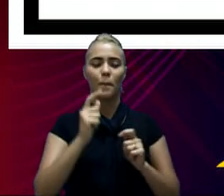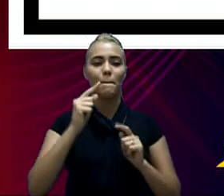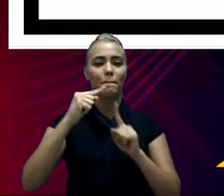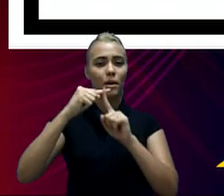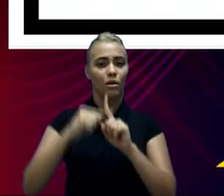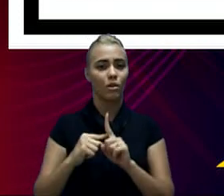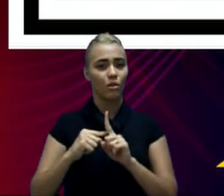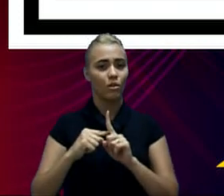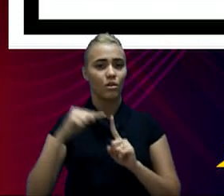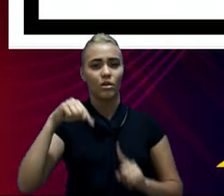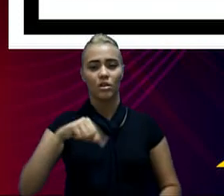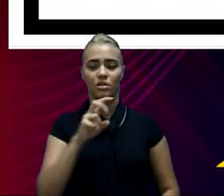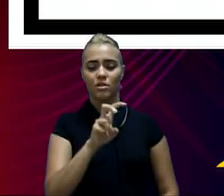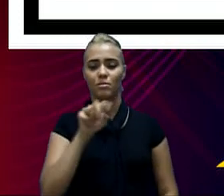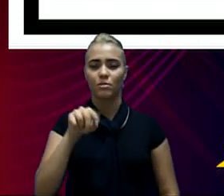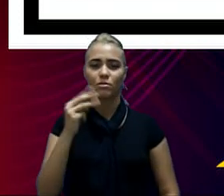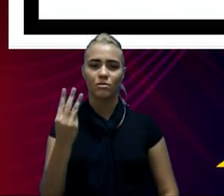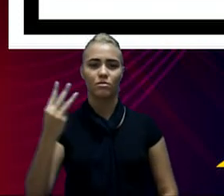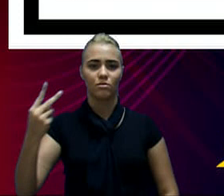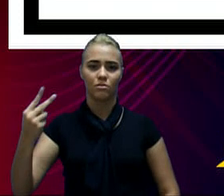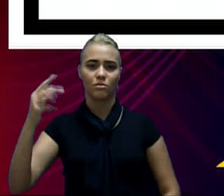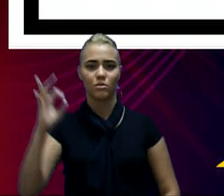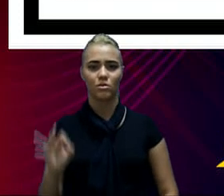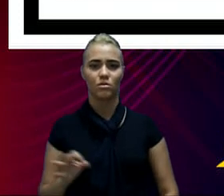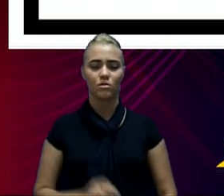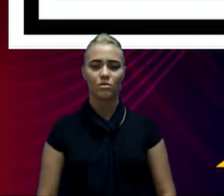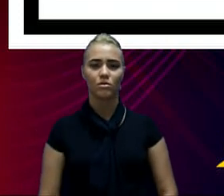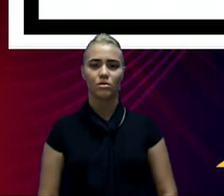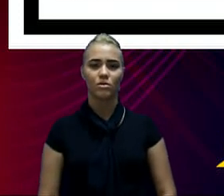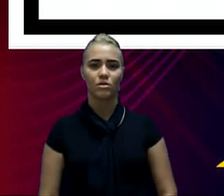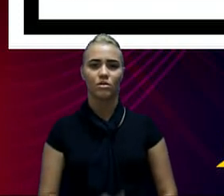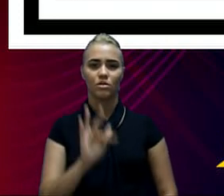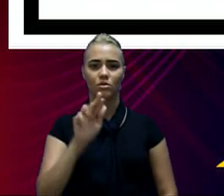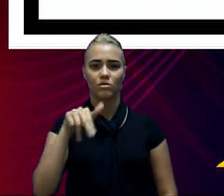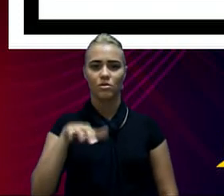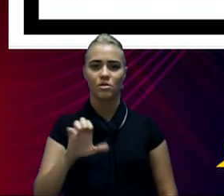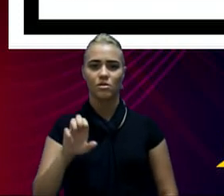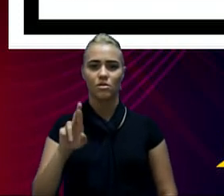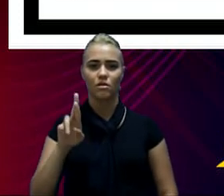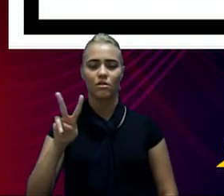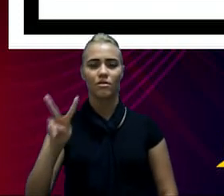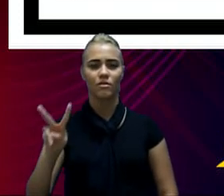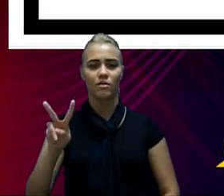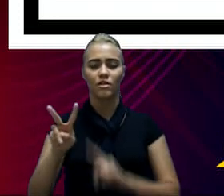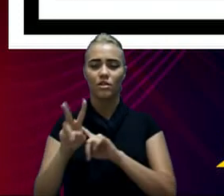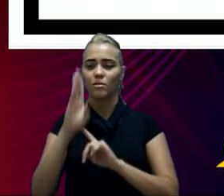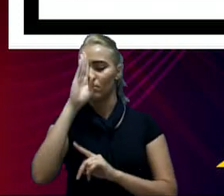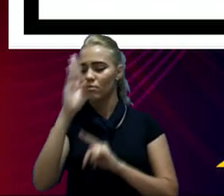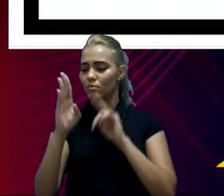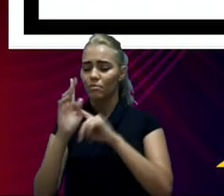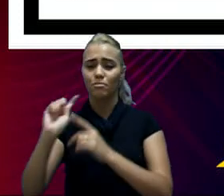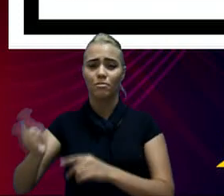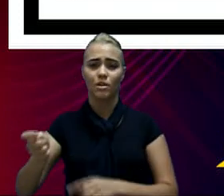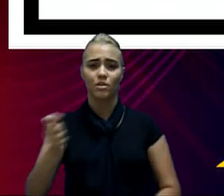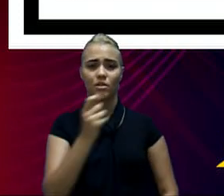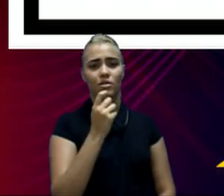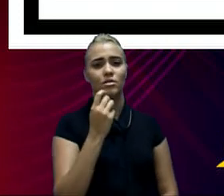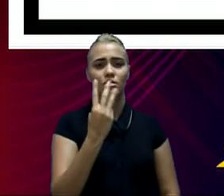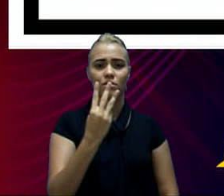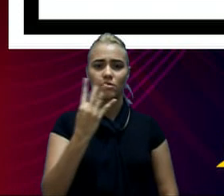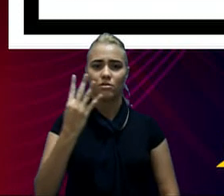de 5,32%. O FUNSER teve como despesa primária paga R$